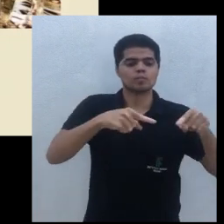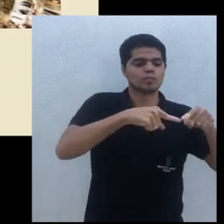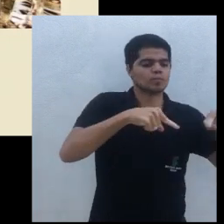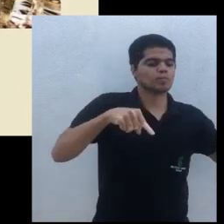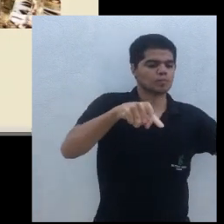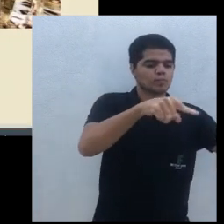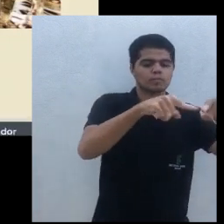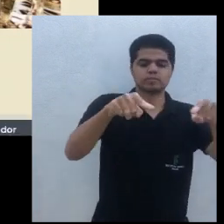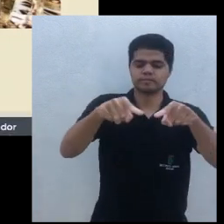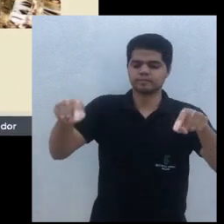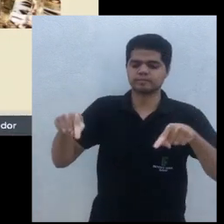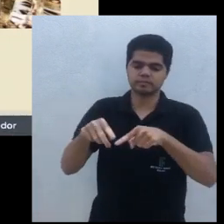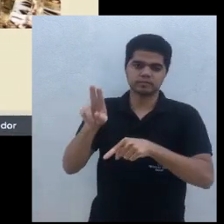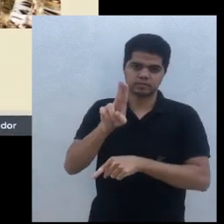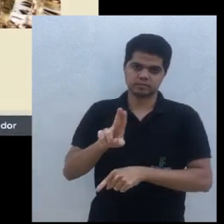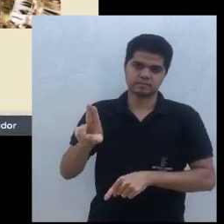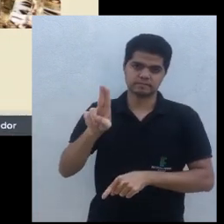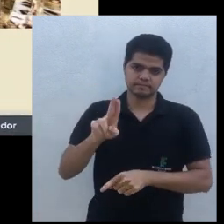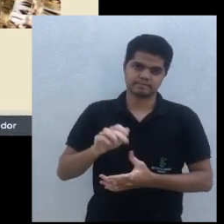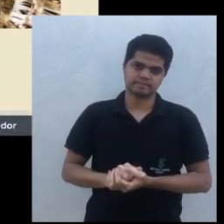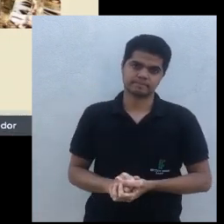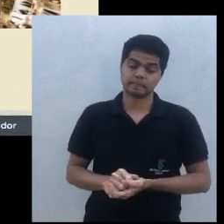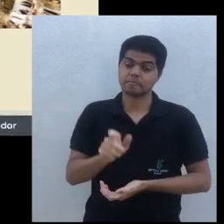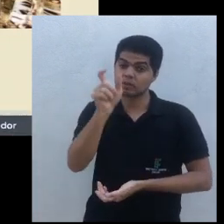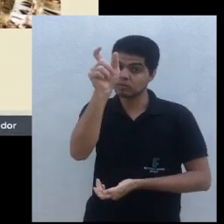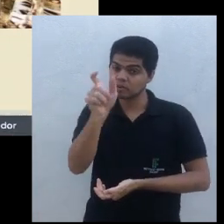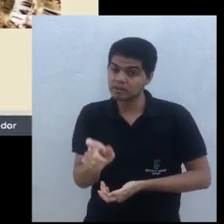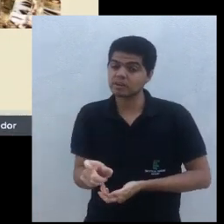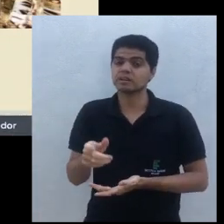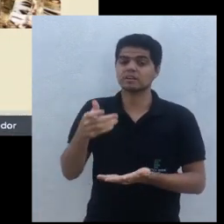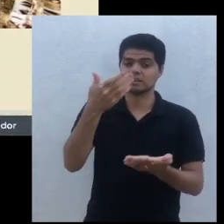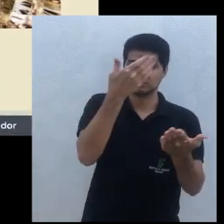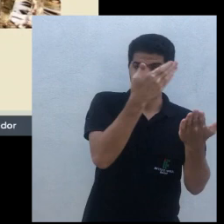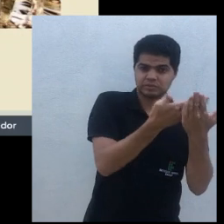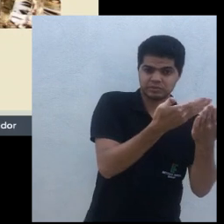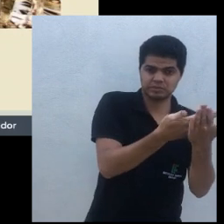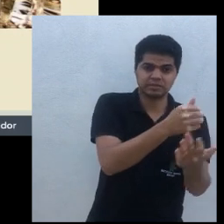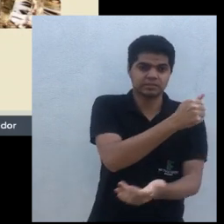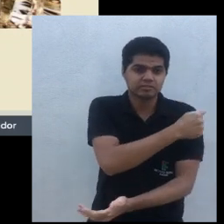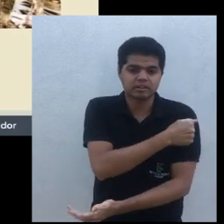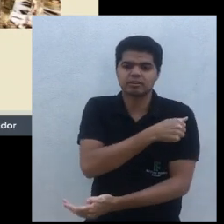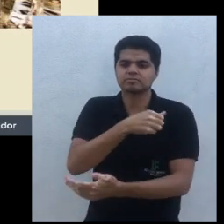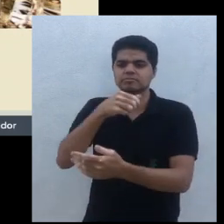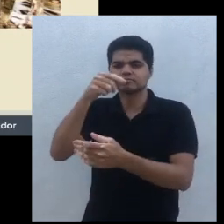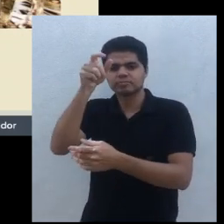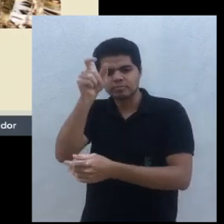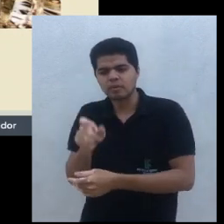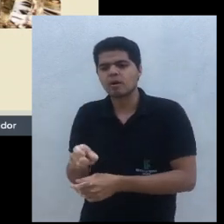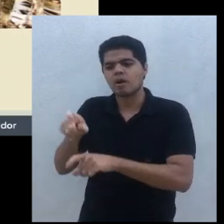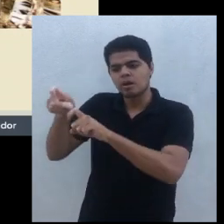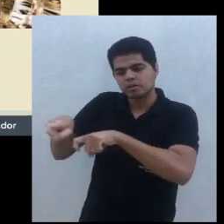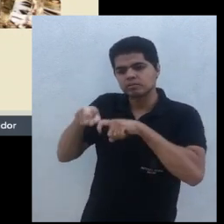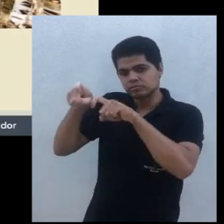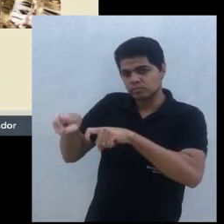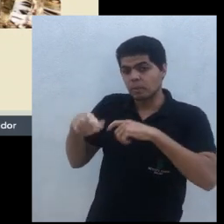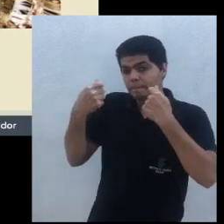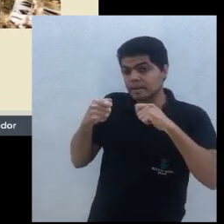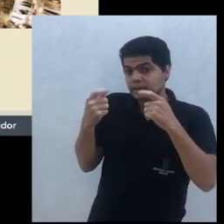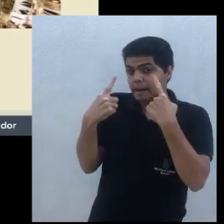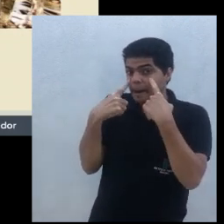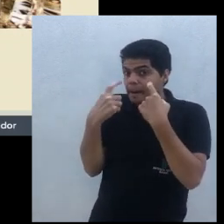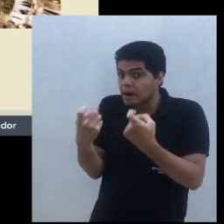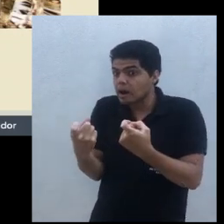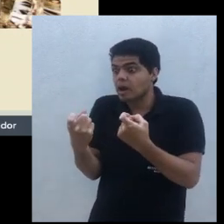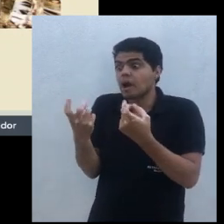Então, esse aí é o que você, agricultor, você estudante, você profissional, mas tem que prestar atenção,